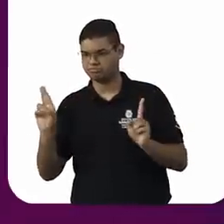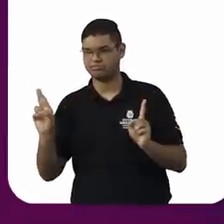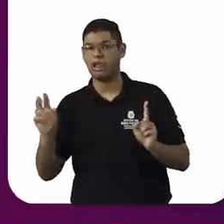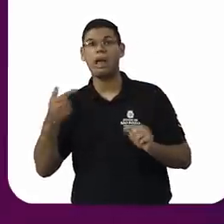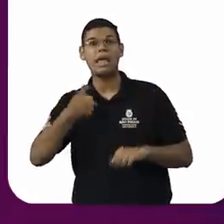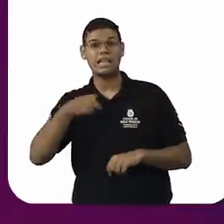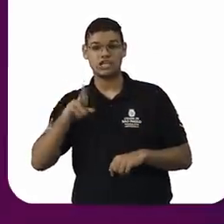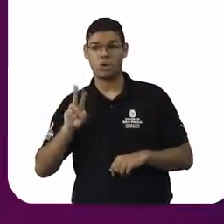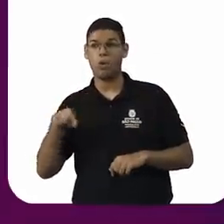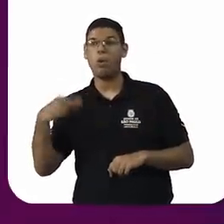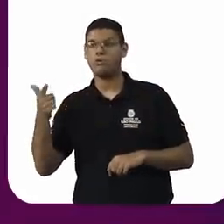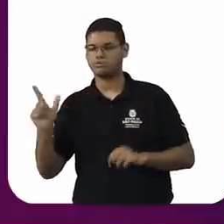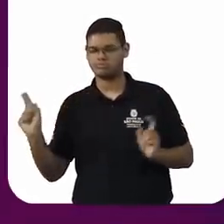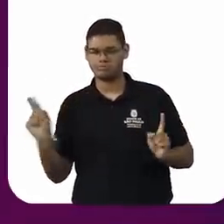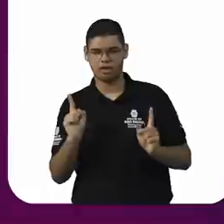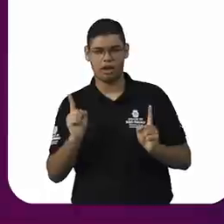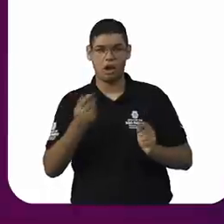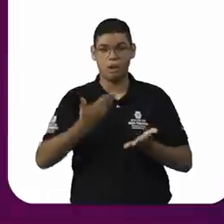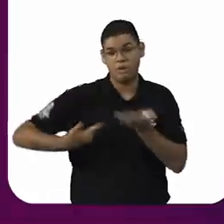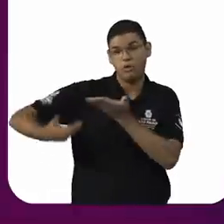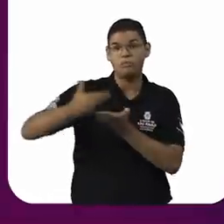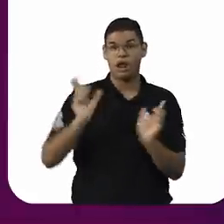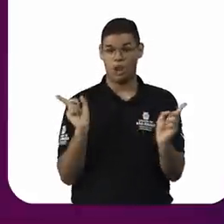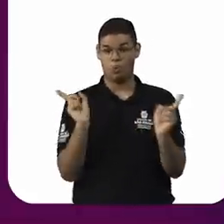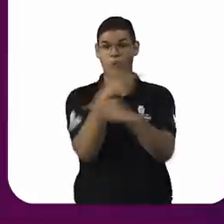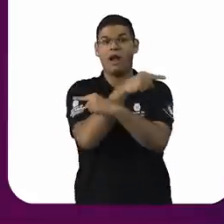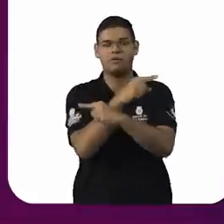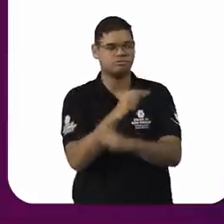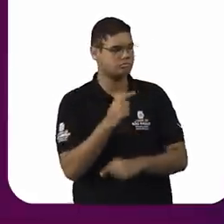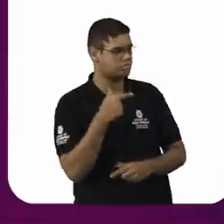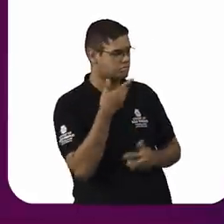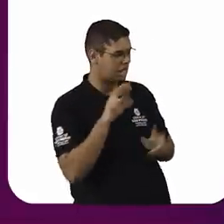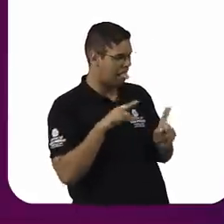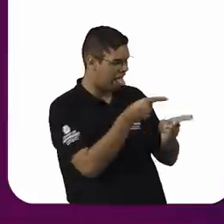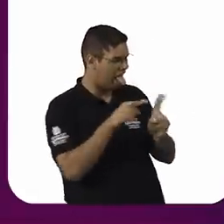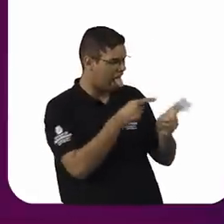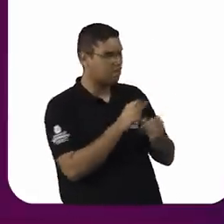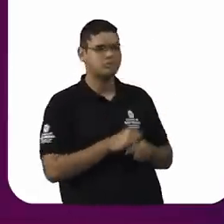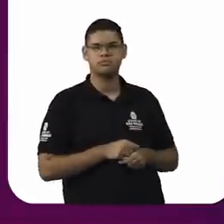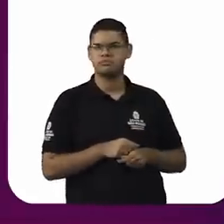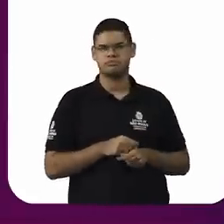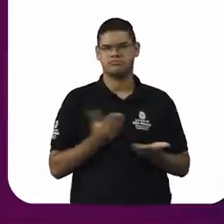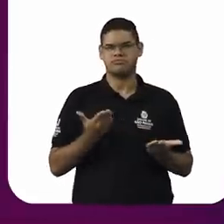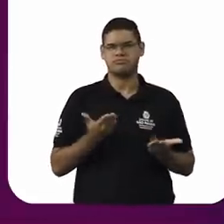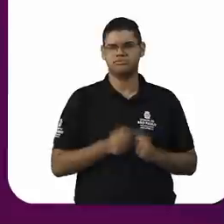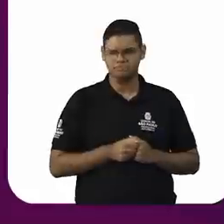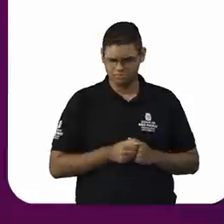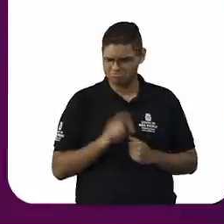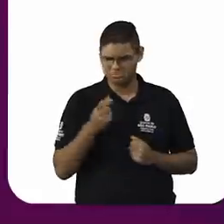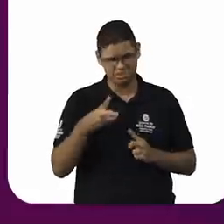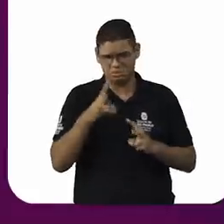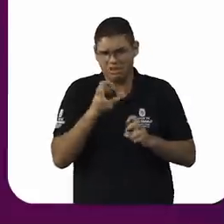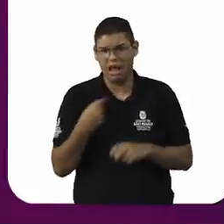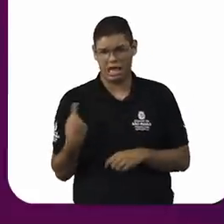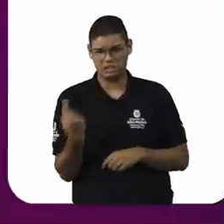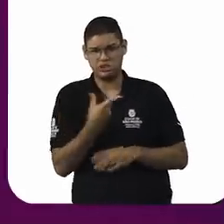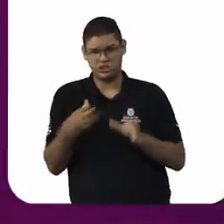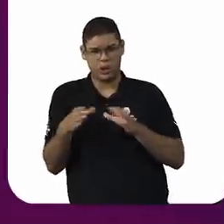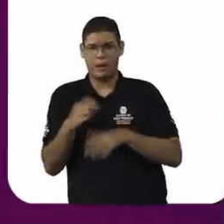evangélicos, perseguindo católicos. Perseguindo budistas, você não vê. Você não nos vê perseguindo.